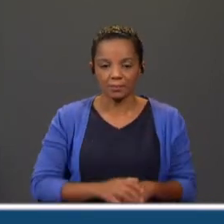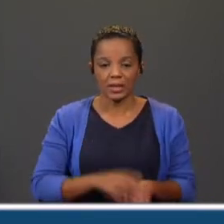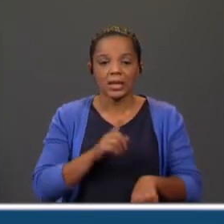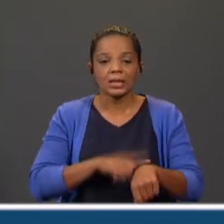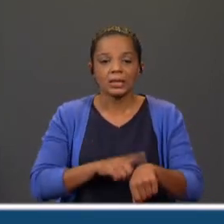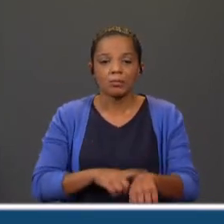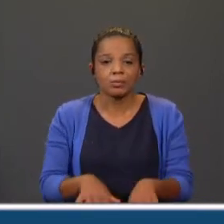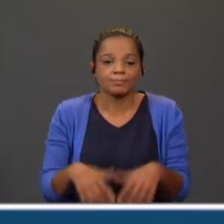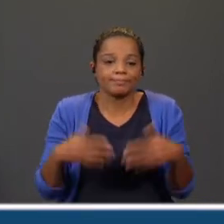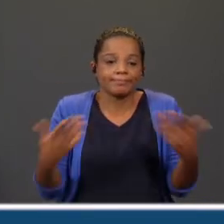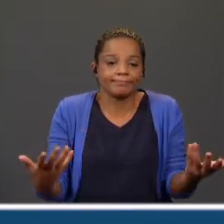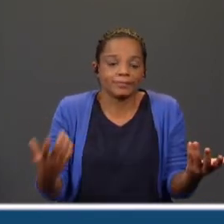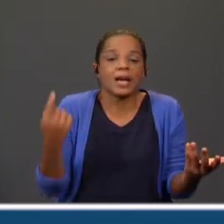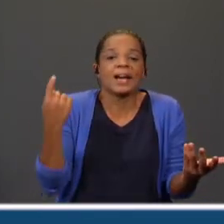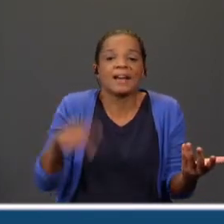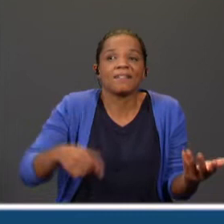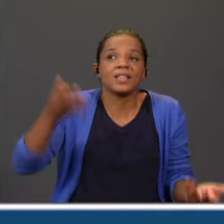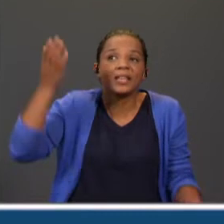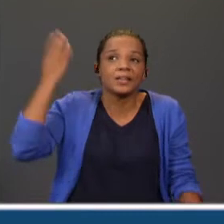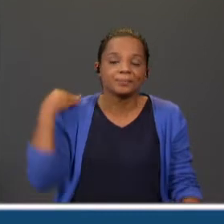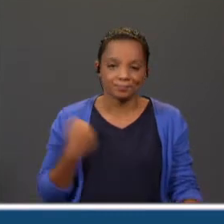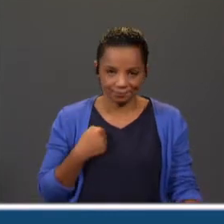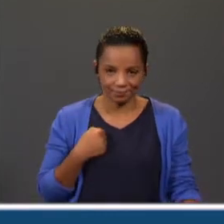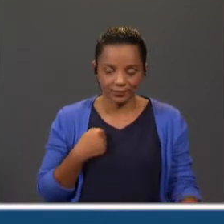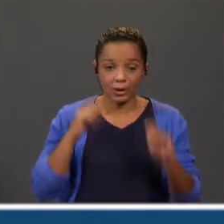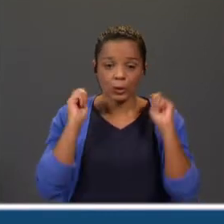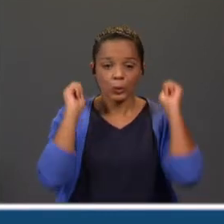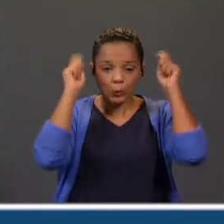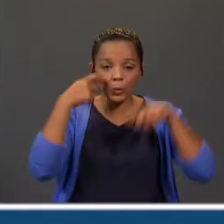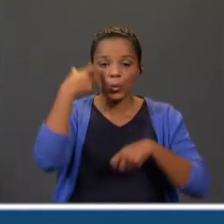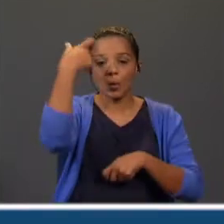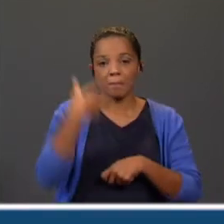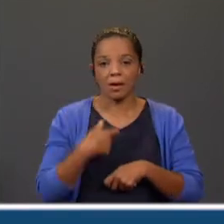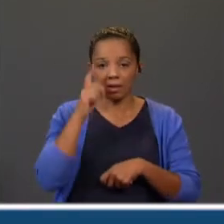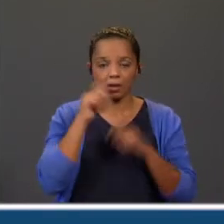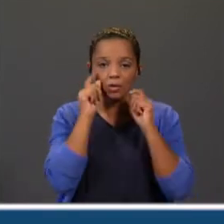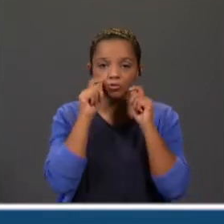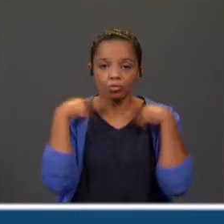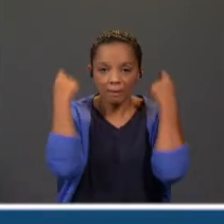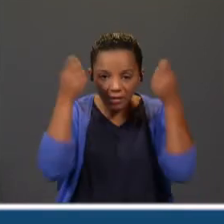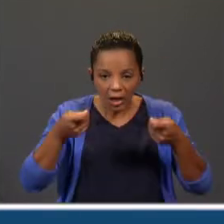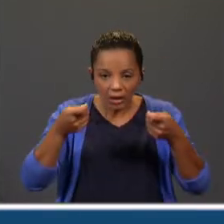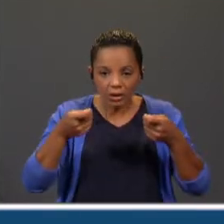indefinido. Havia a personagem humana, que era um frade,